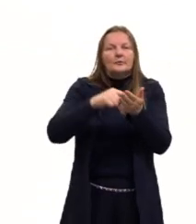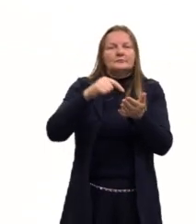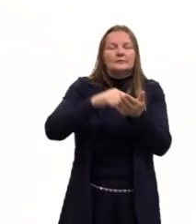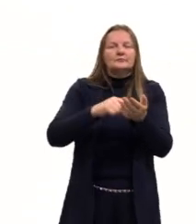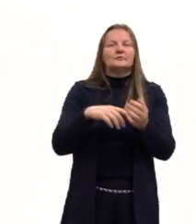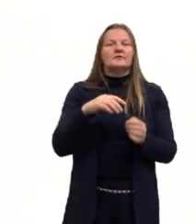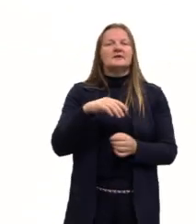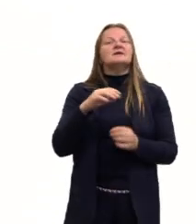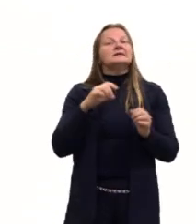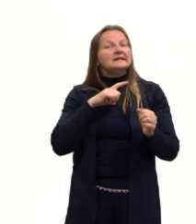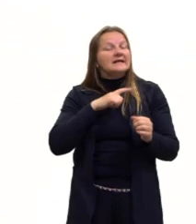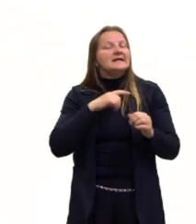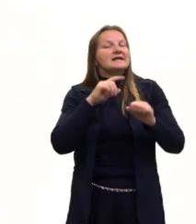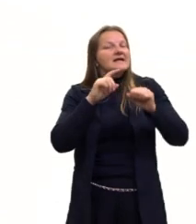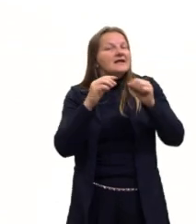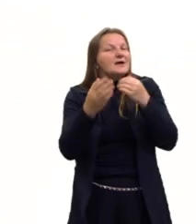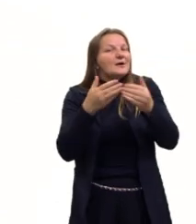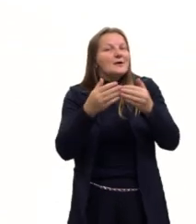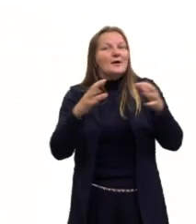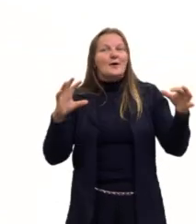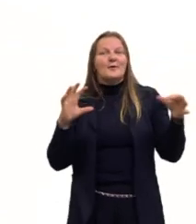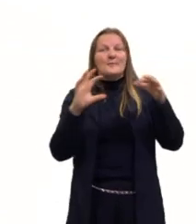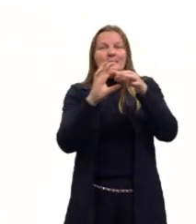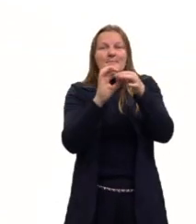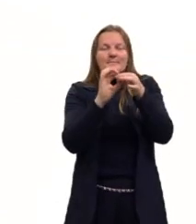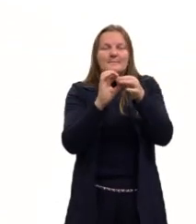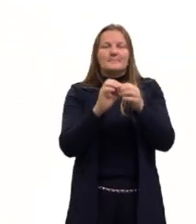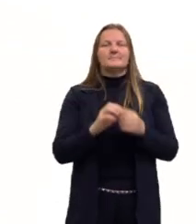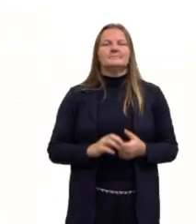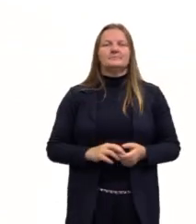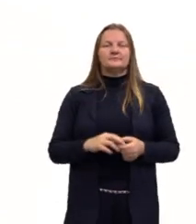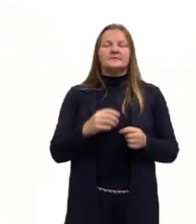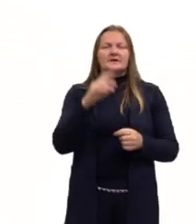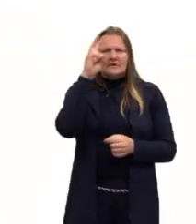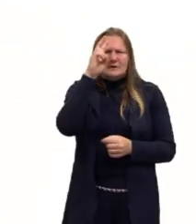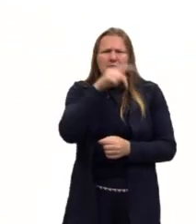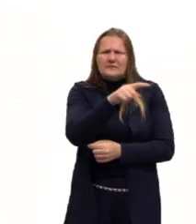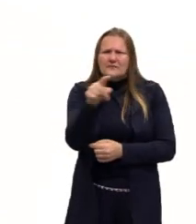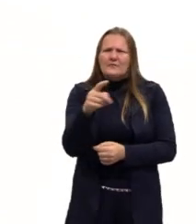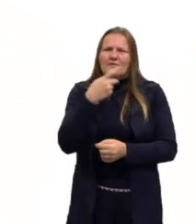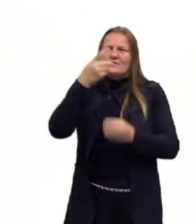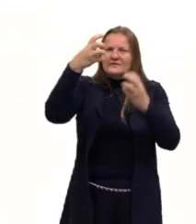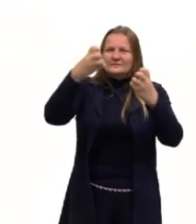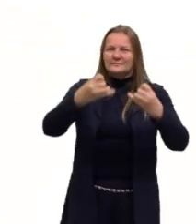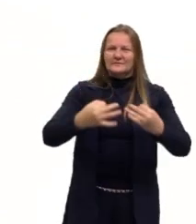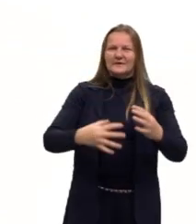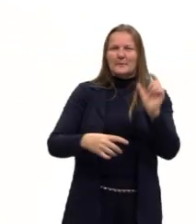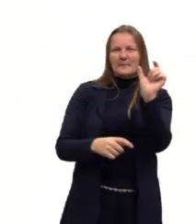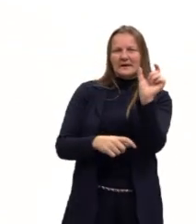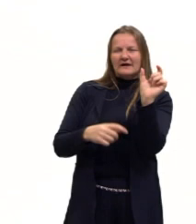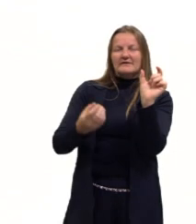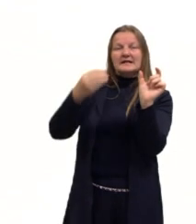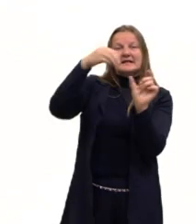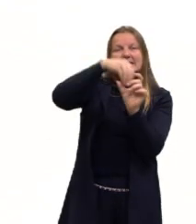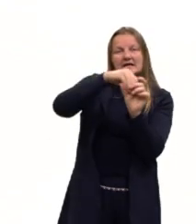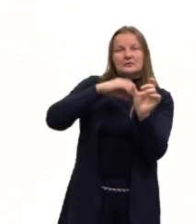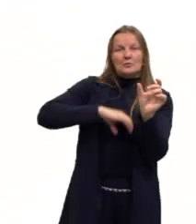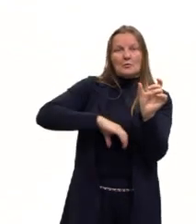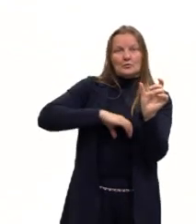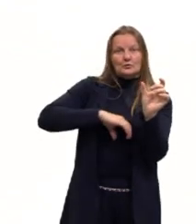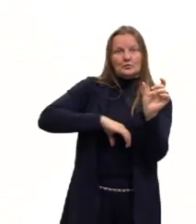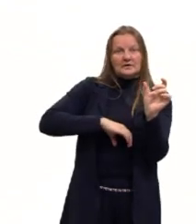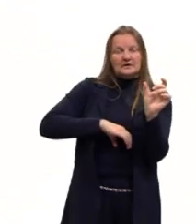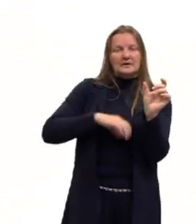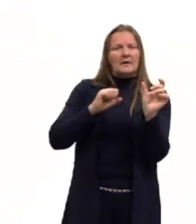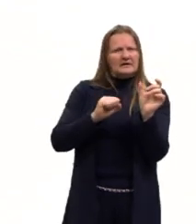elas recebem esses elementos de ligação. Lembra quando eu falei que as palavras dentro da língua portuguesa, elas